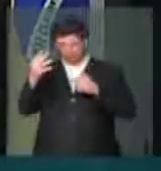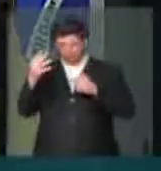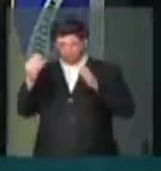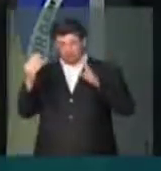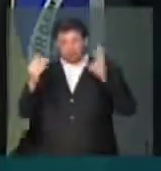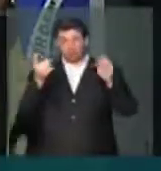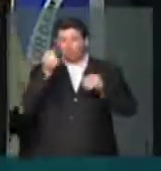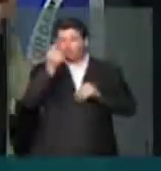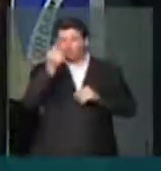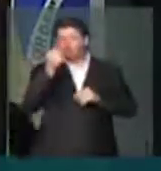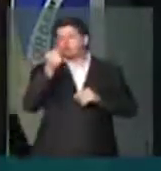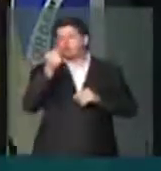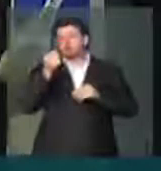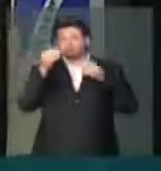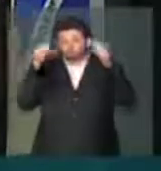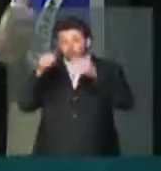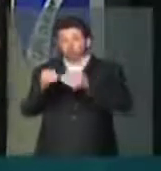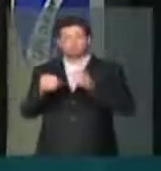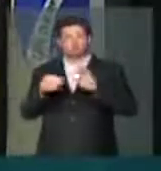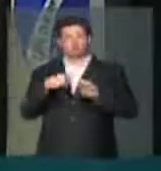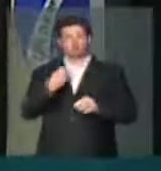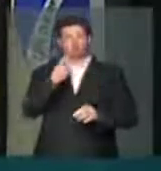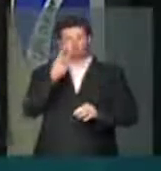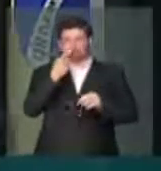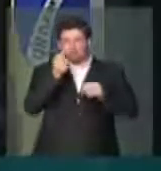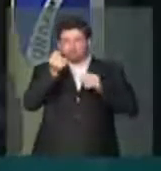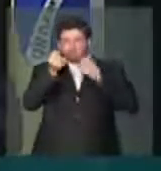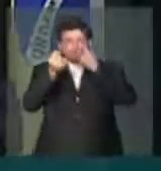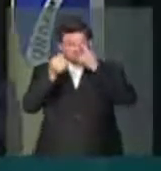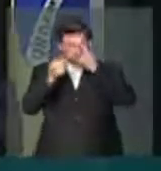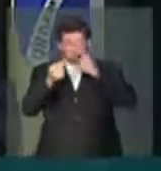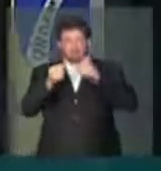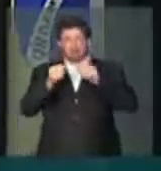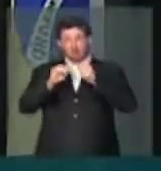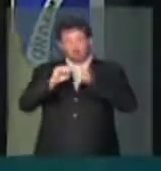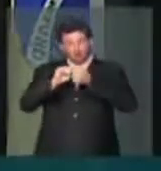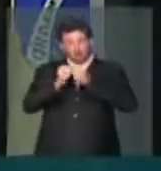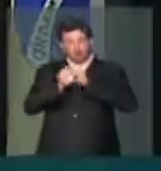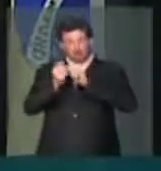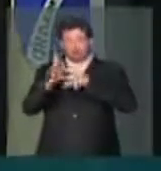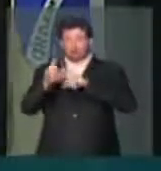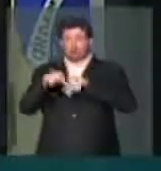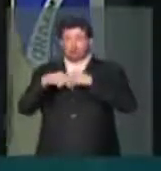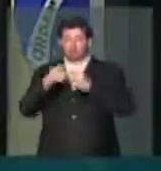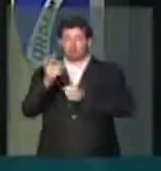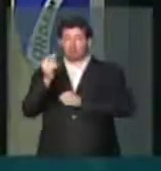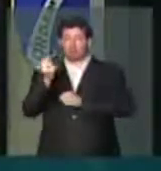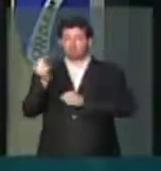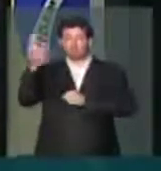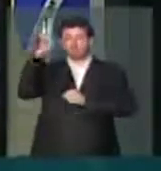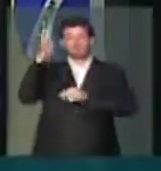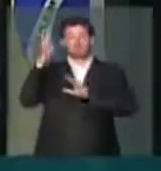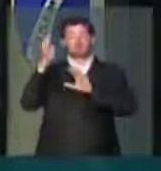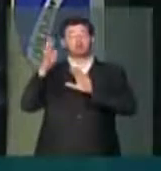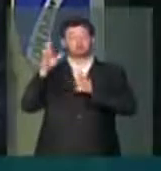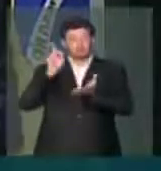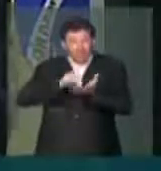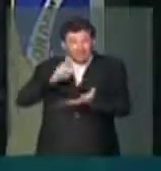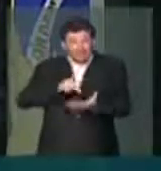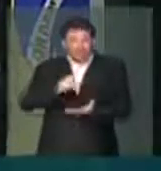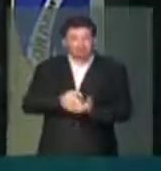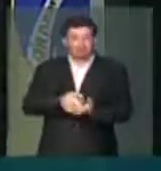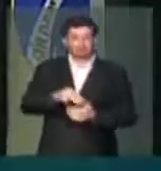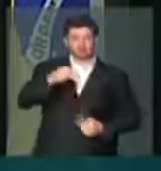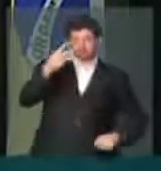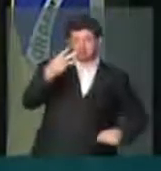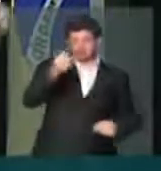estamos falando de valores nominais. Nós não estamos falando dos valores corrigidos pela inflação. Do ponto de vista real, os